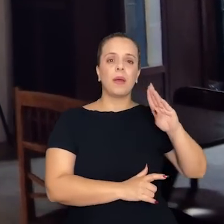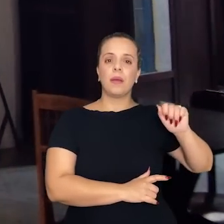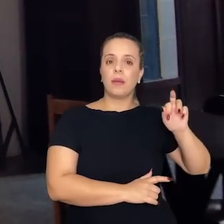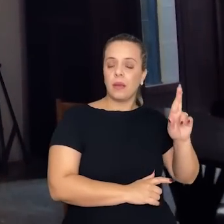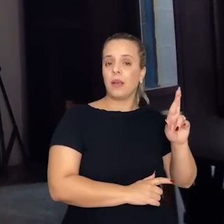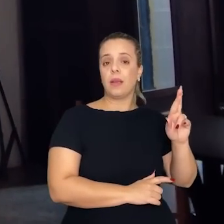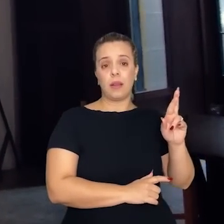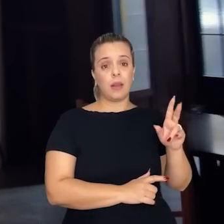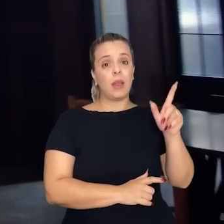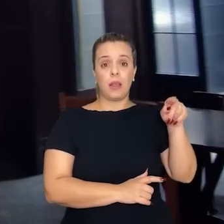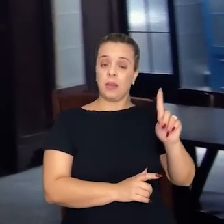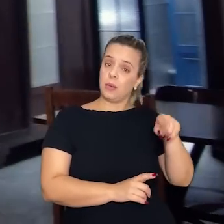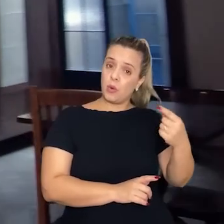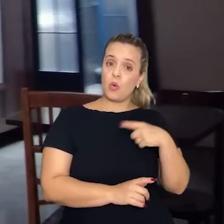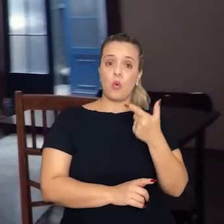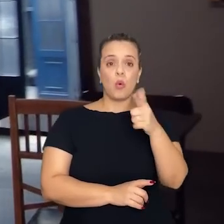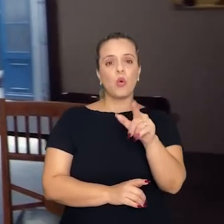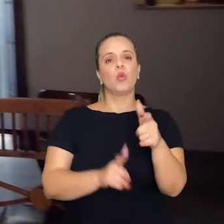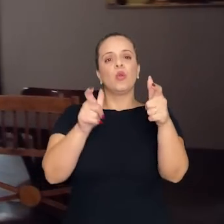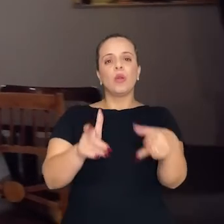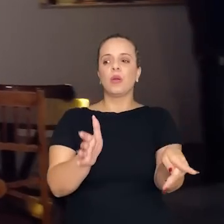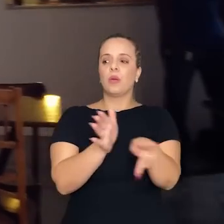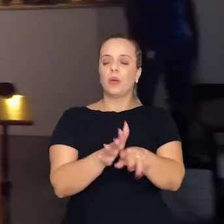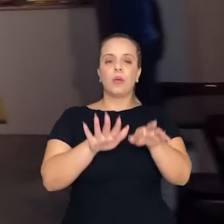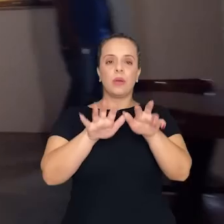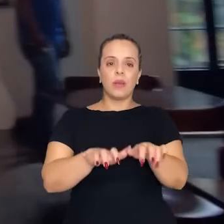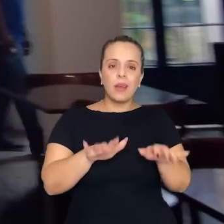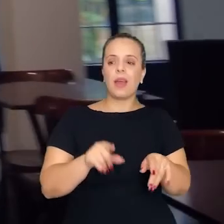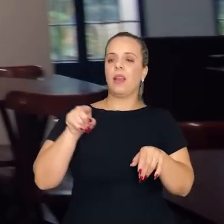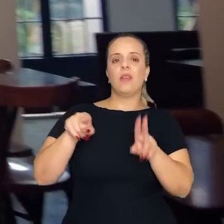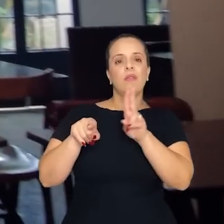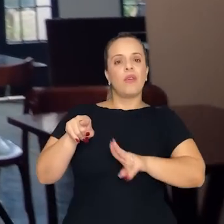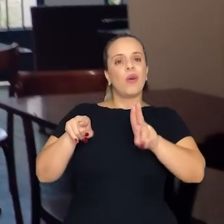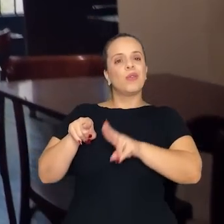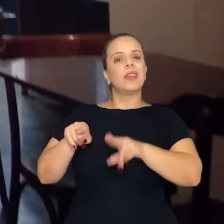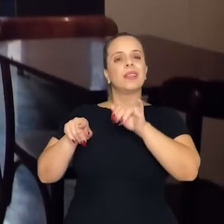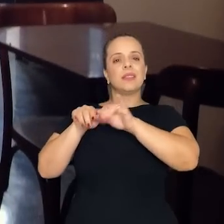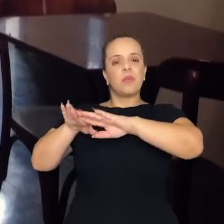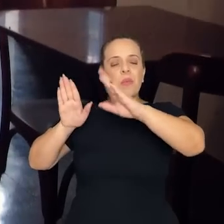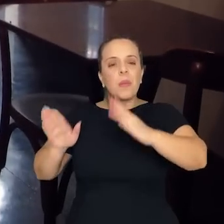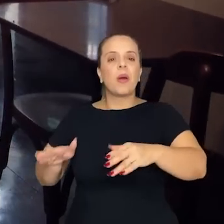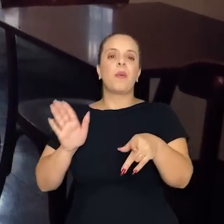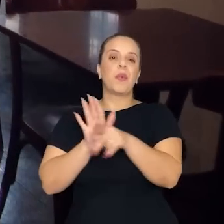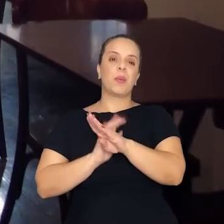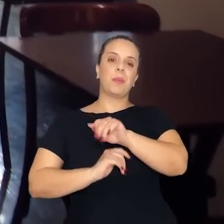Nessa área de cá a gente está reservando para um piano, ali vai ser um balcão de bar,